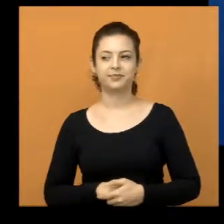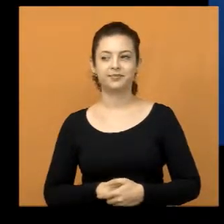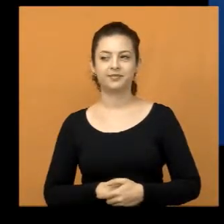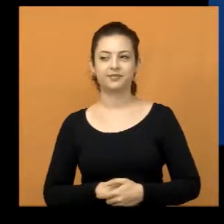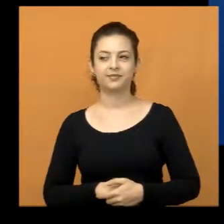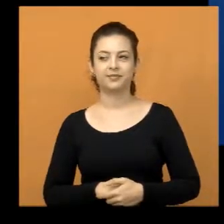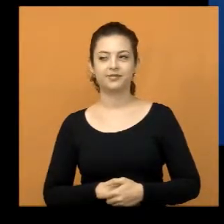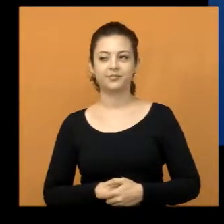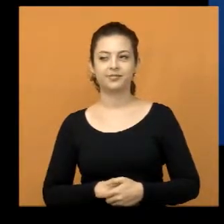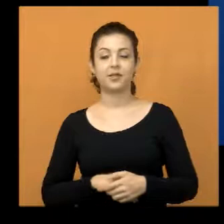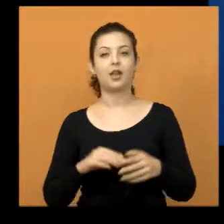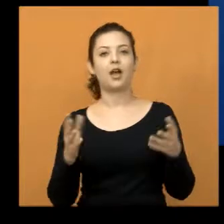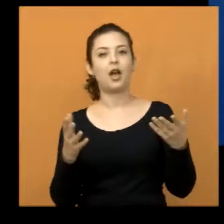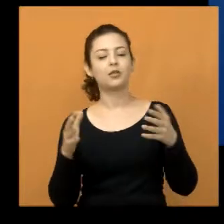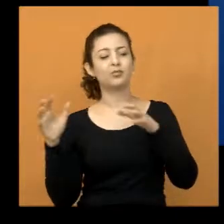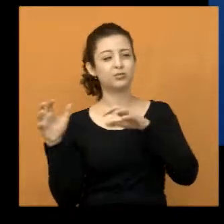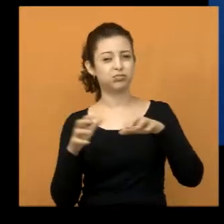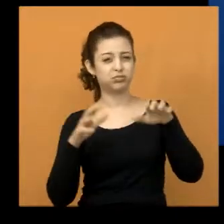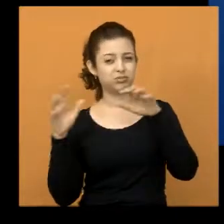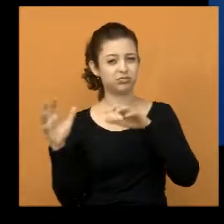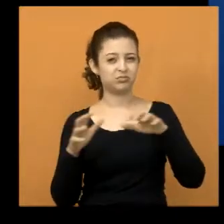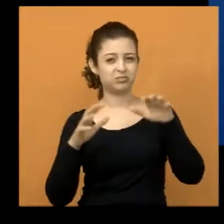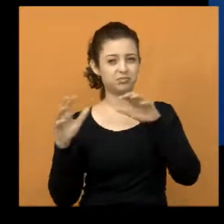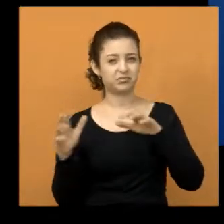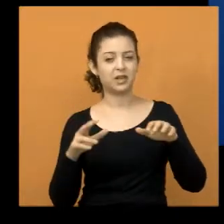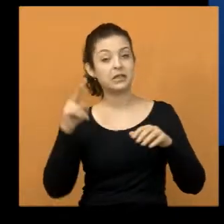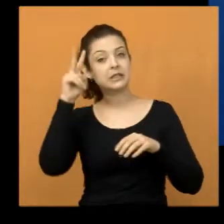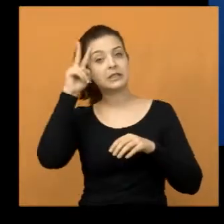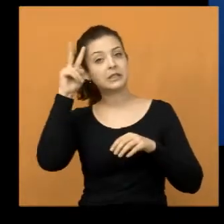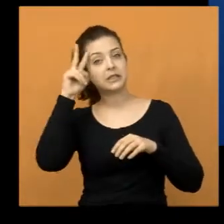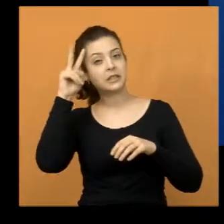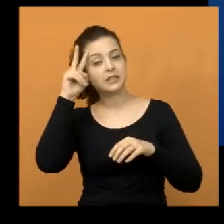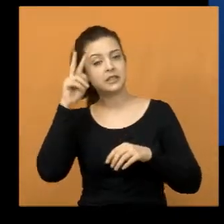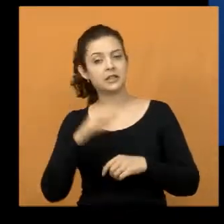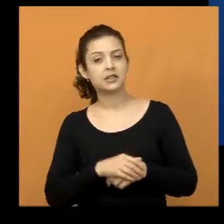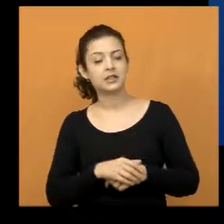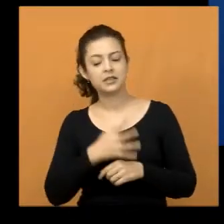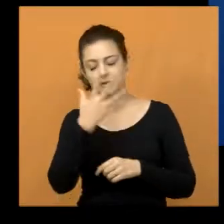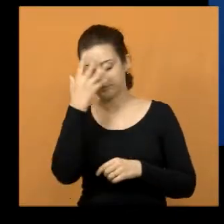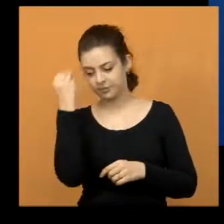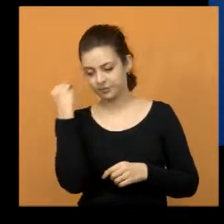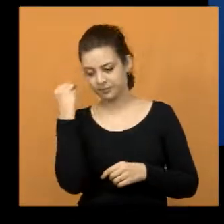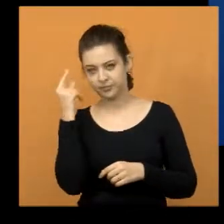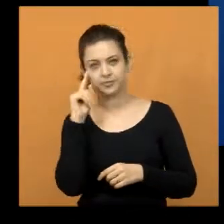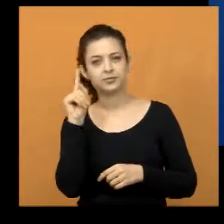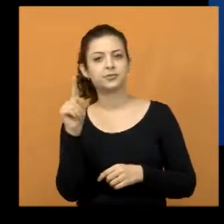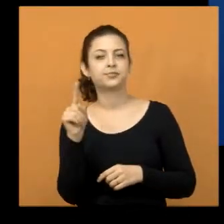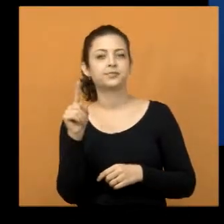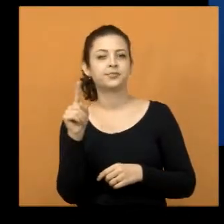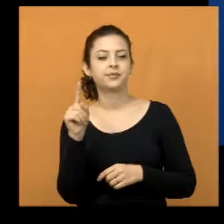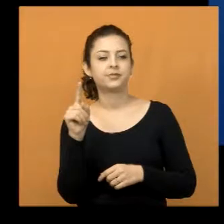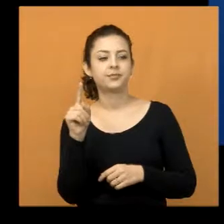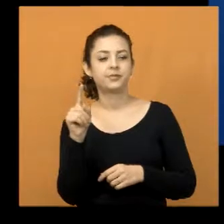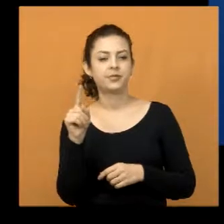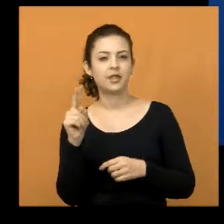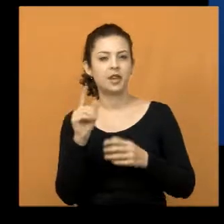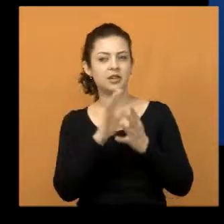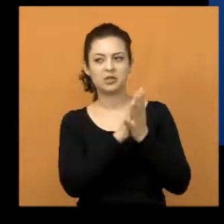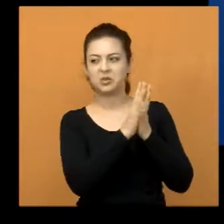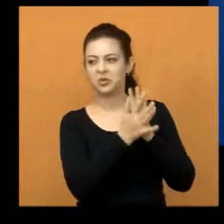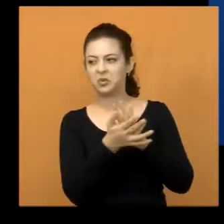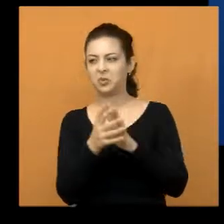Agora, sim, com relação àquela chuva, aquele temporal que deu numa segunda-feira, eu não me lembro, não me recordo a data, que destruiu